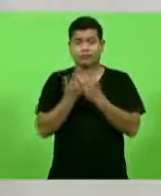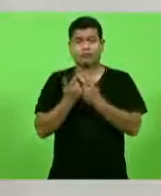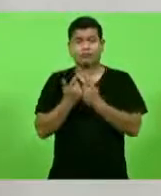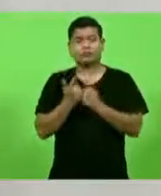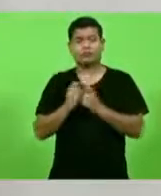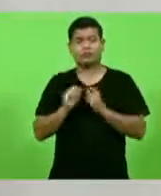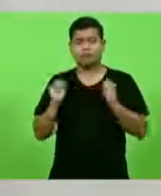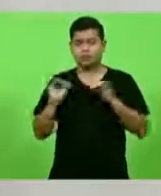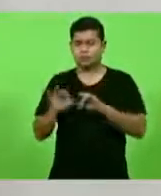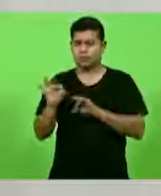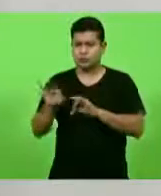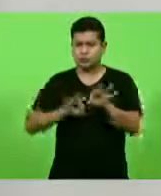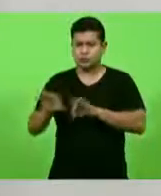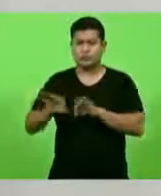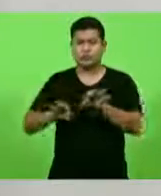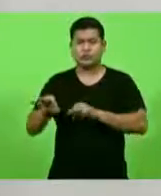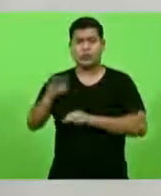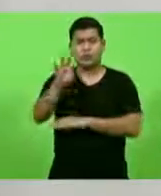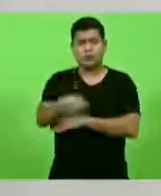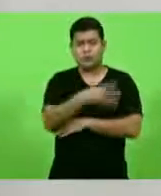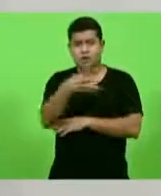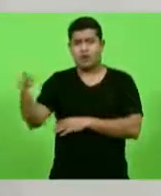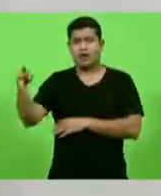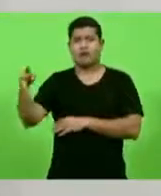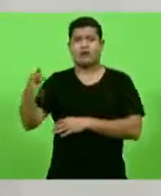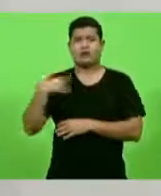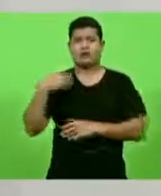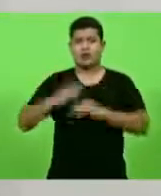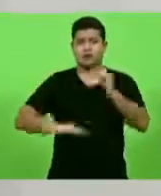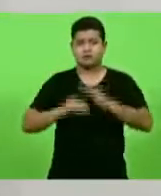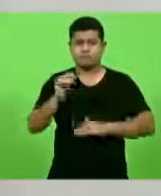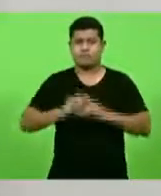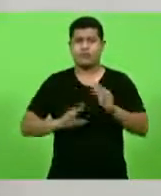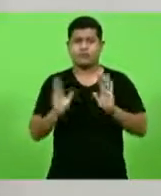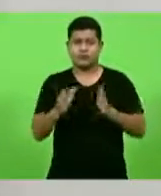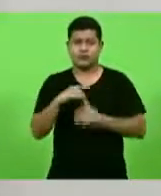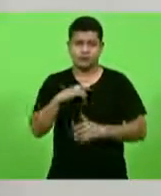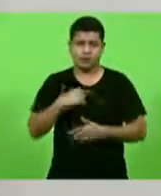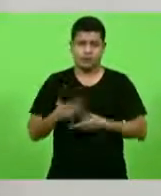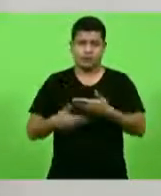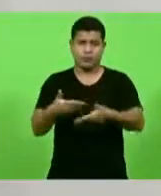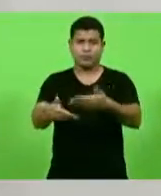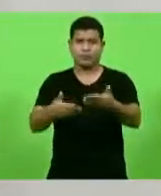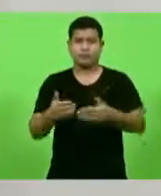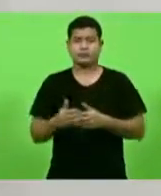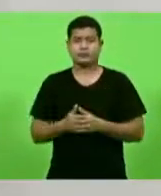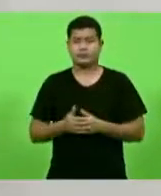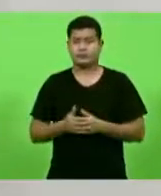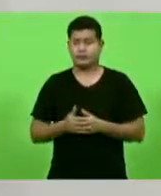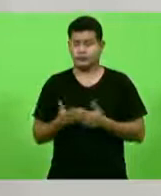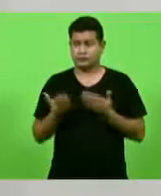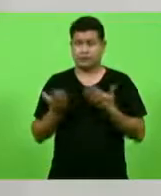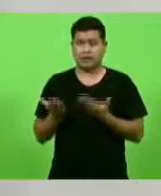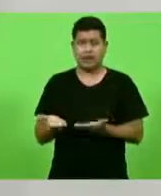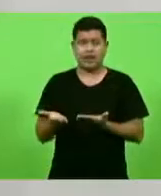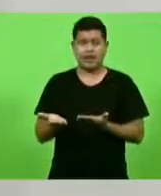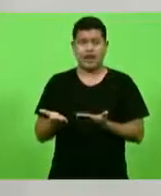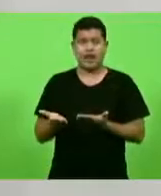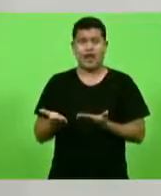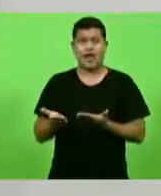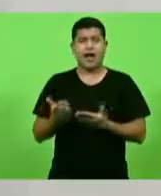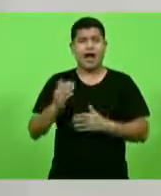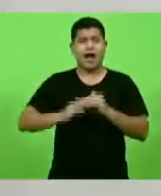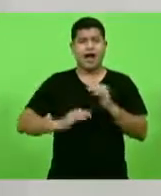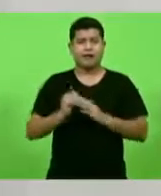calendário de ações que já está em andamento. São atividades artísticas, culturais, científicas e educacionais